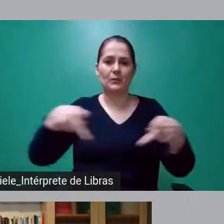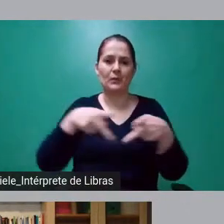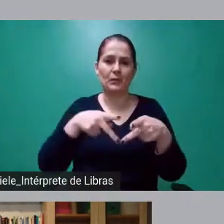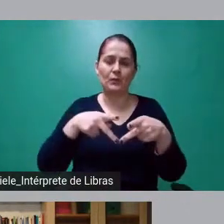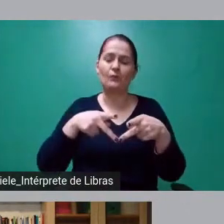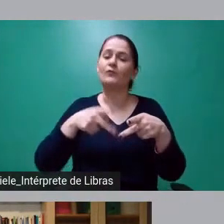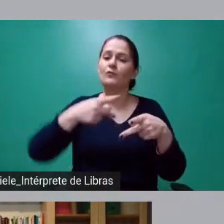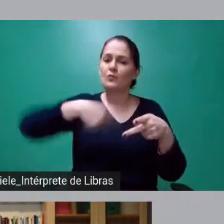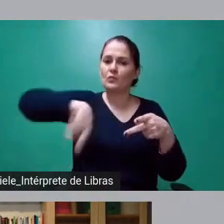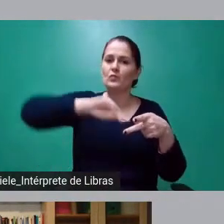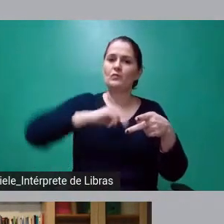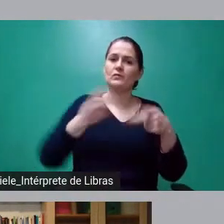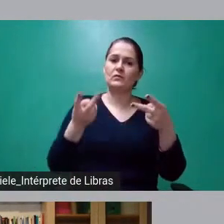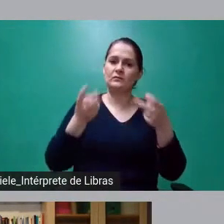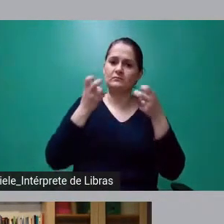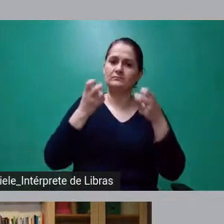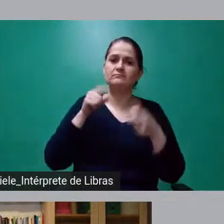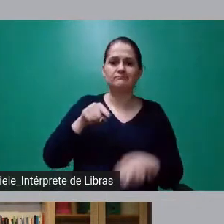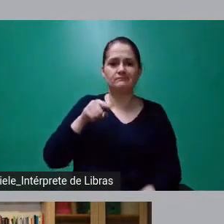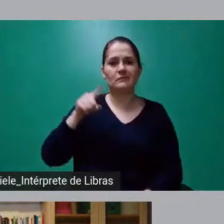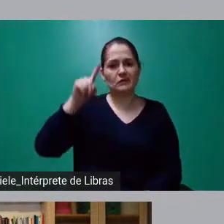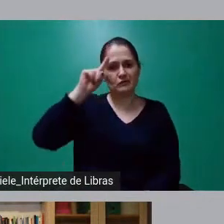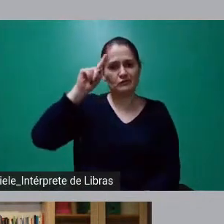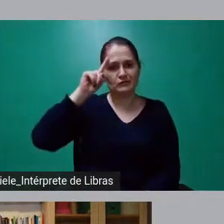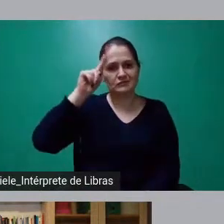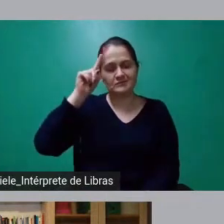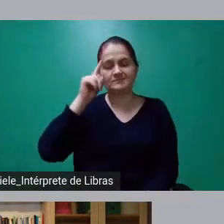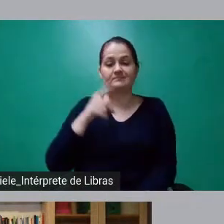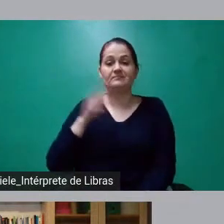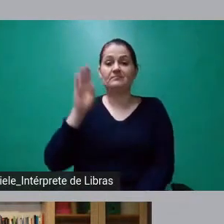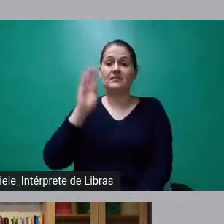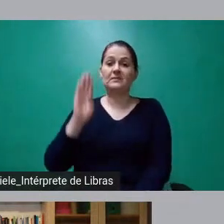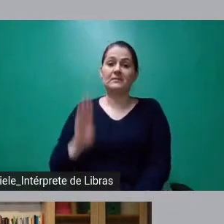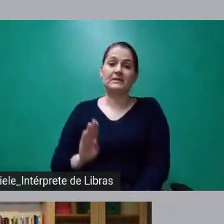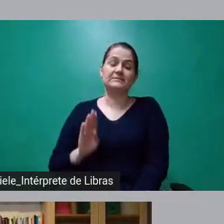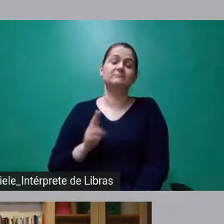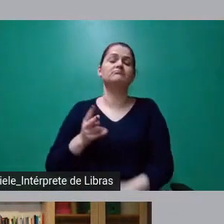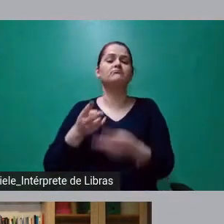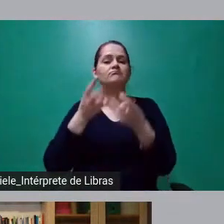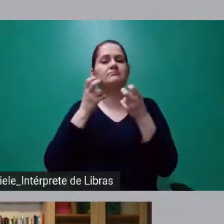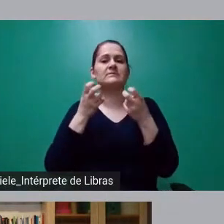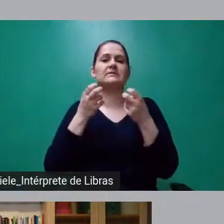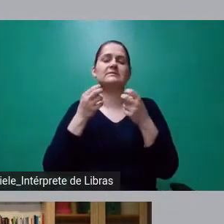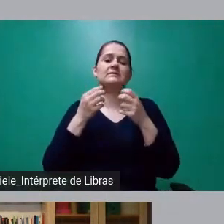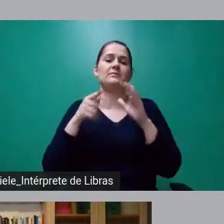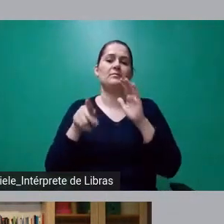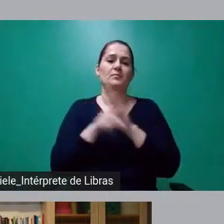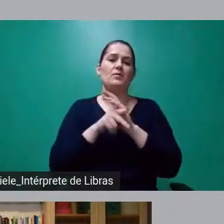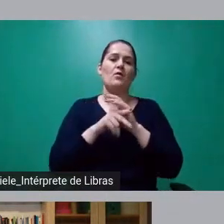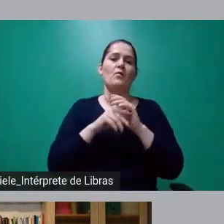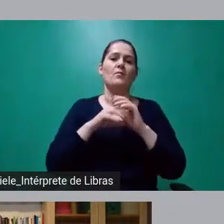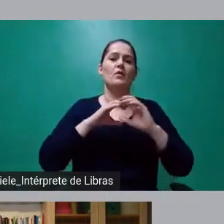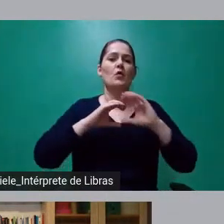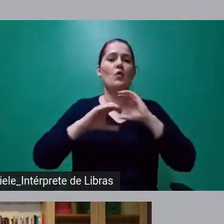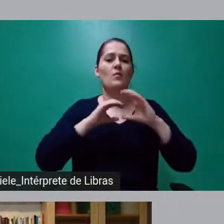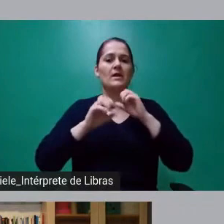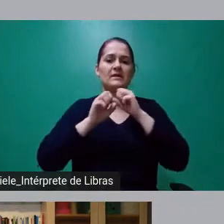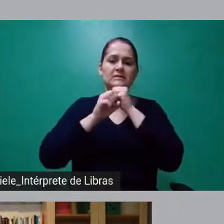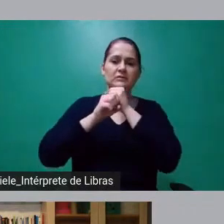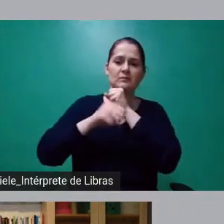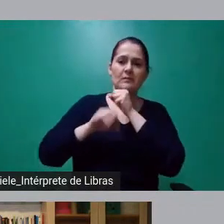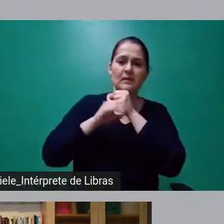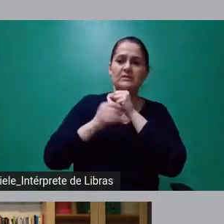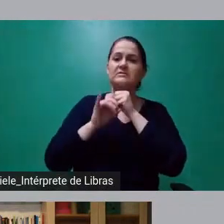o descumprimento do preceito ético de maneira cabal por veículos de comunicação que se entregaram, venderam a alma para o outro lado,